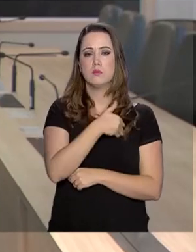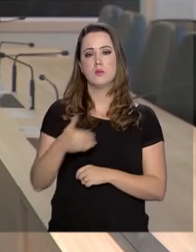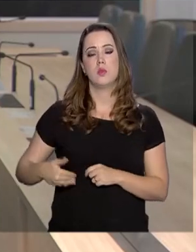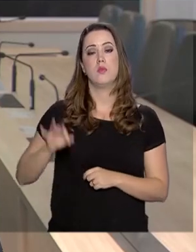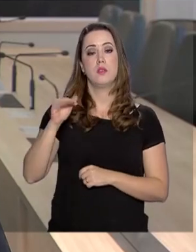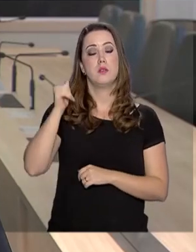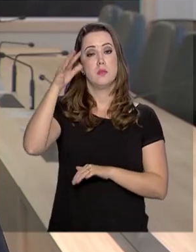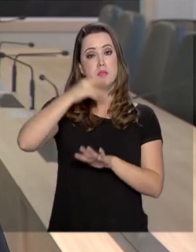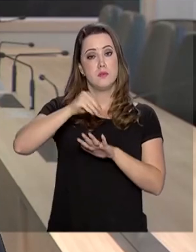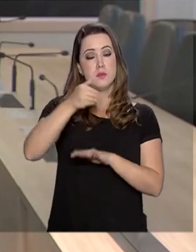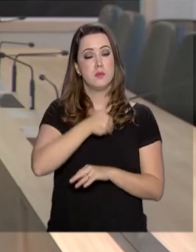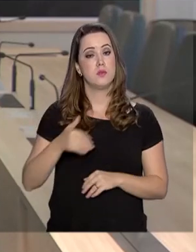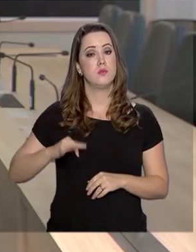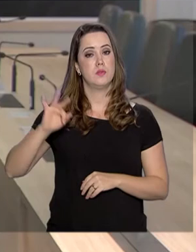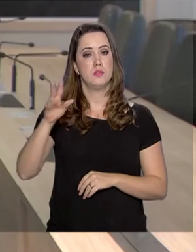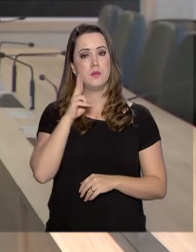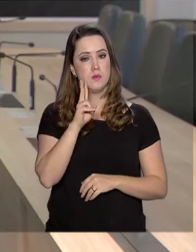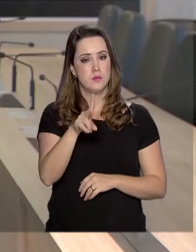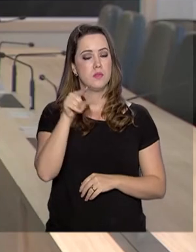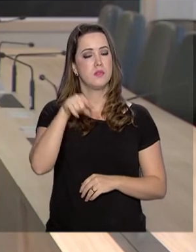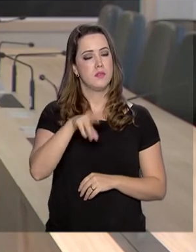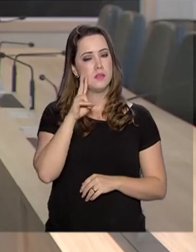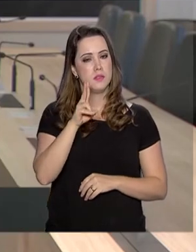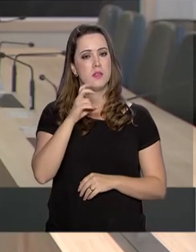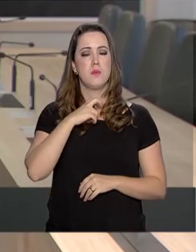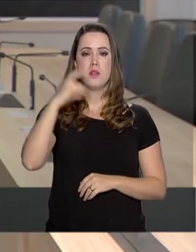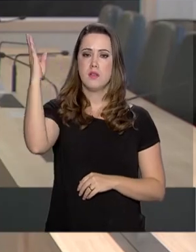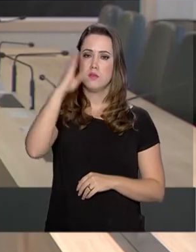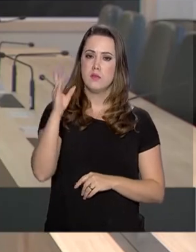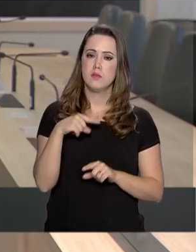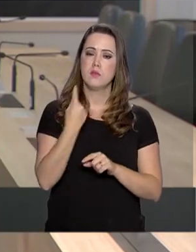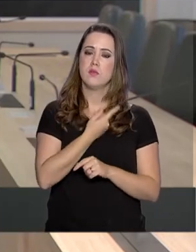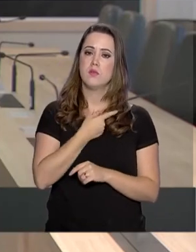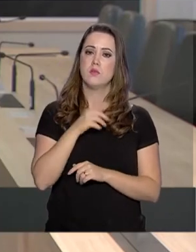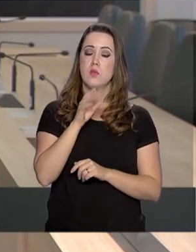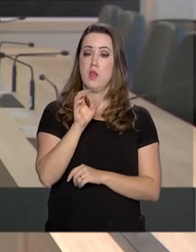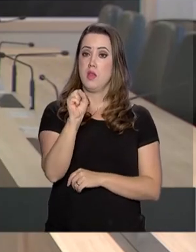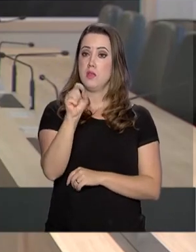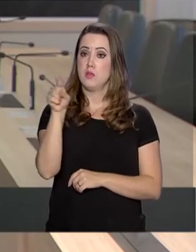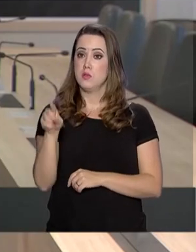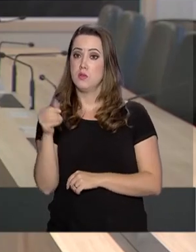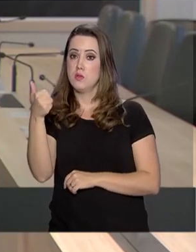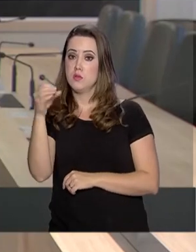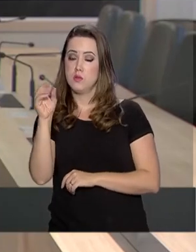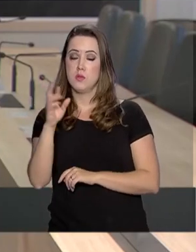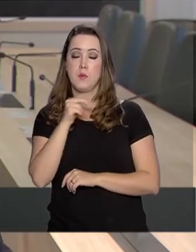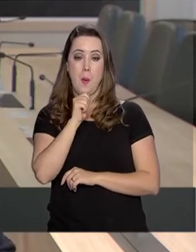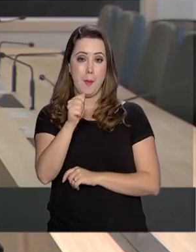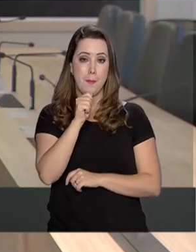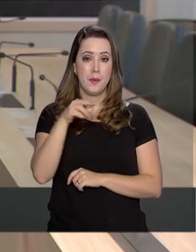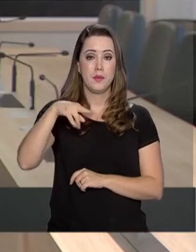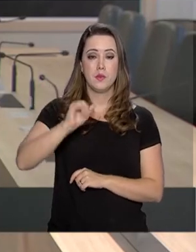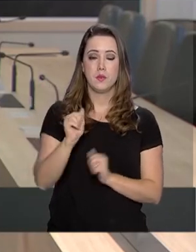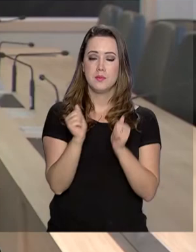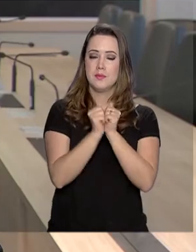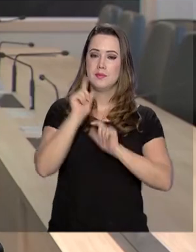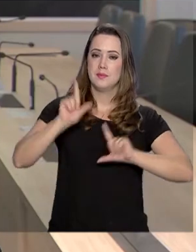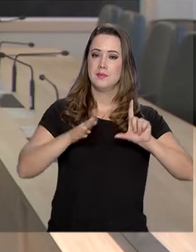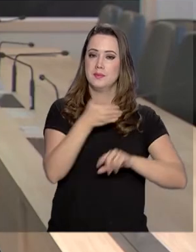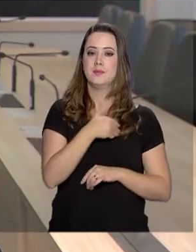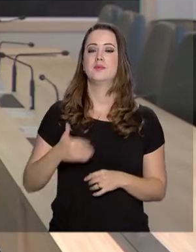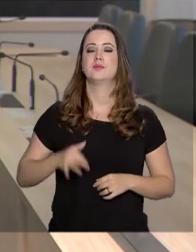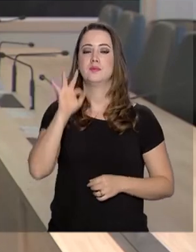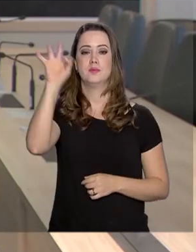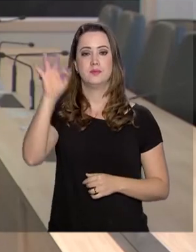e mais informações sobre o governo federal você encontra também na Voz do Brasil e no nosso jornal às 8h10, o Repórter NBR. Continue conosco, TV